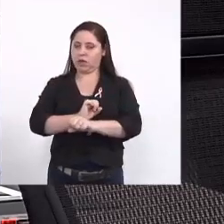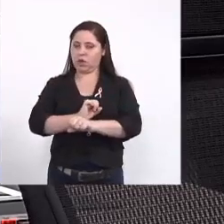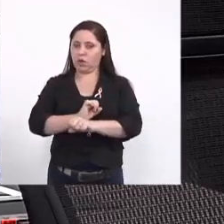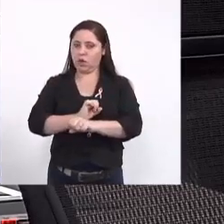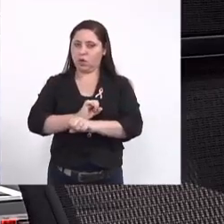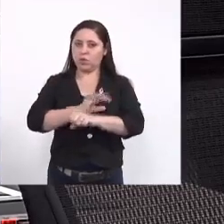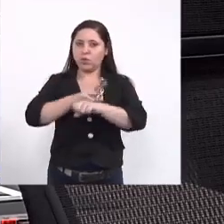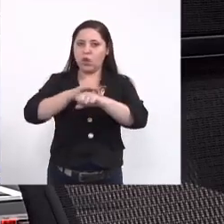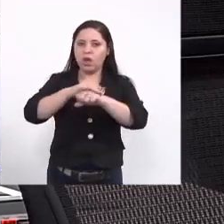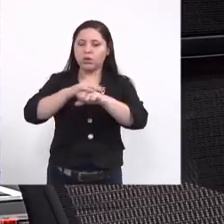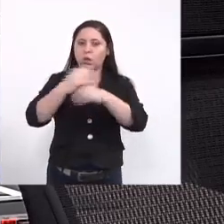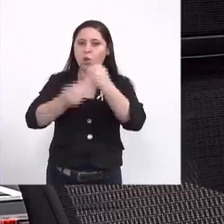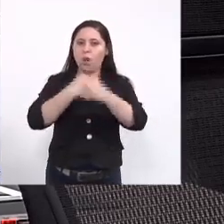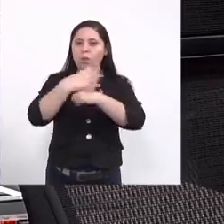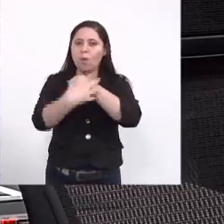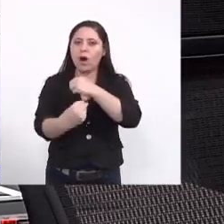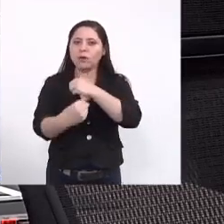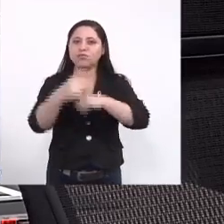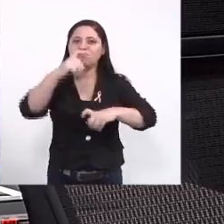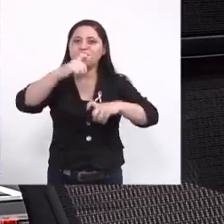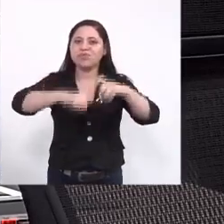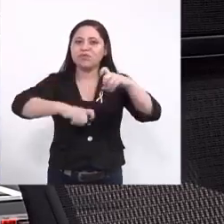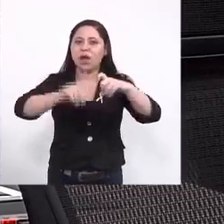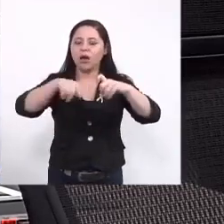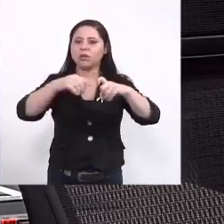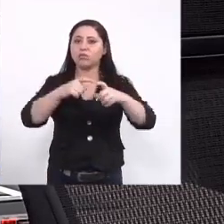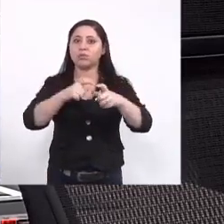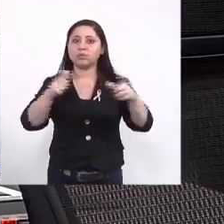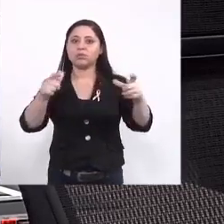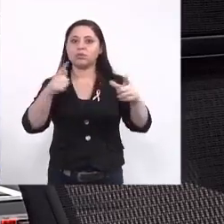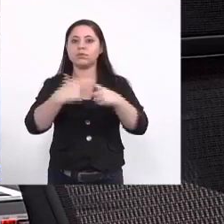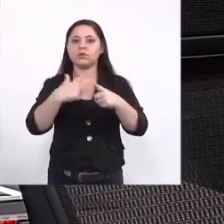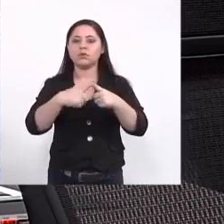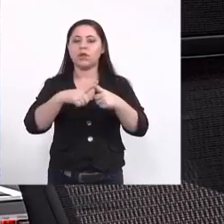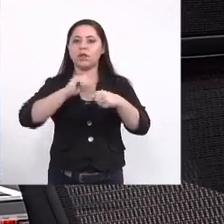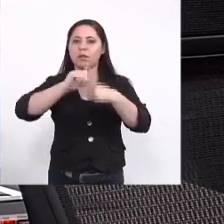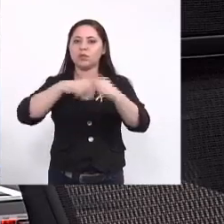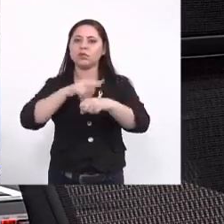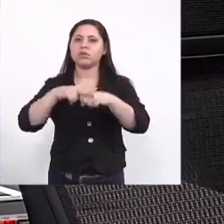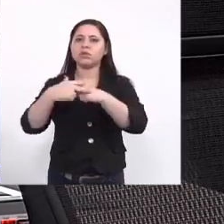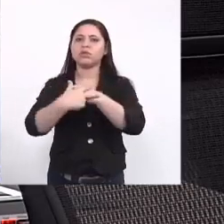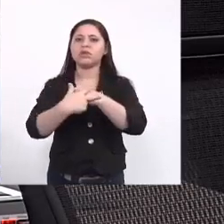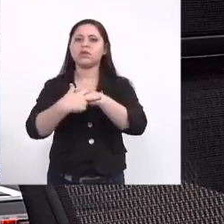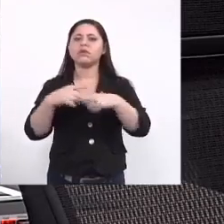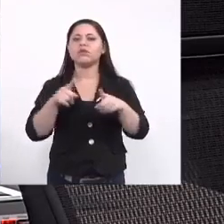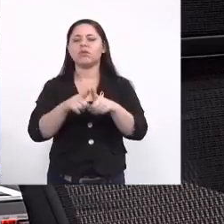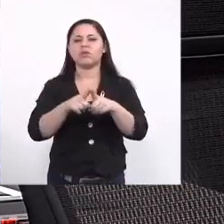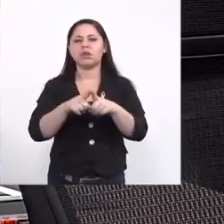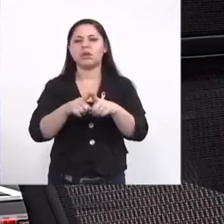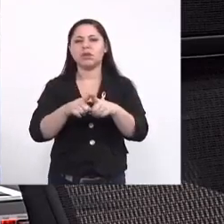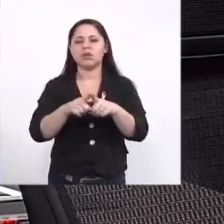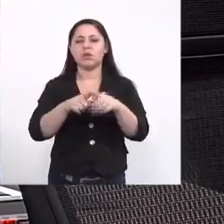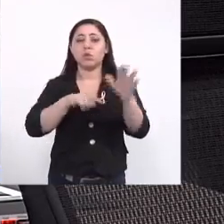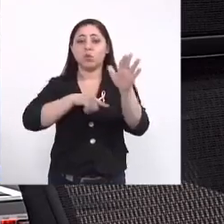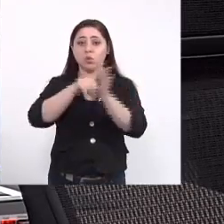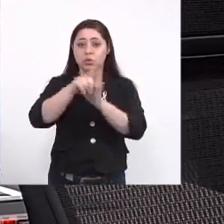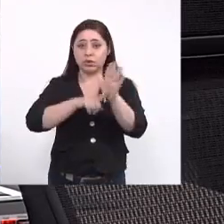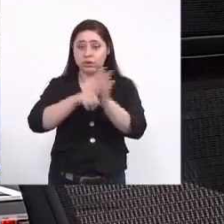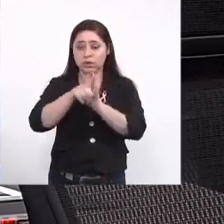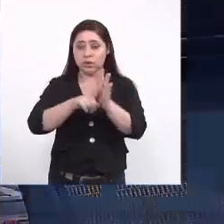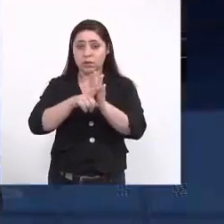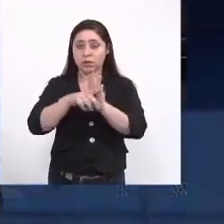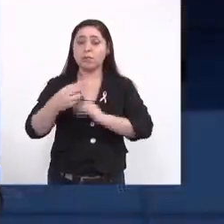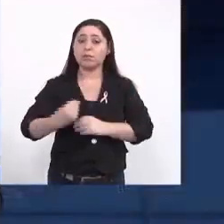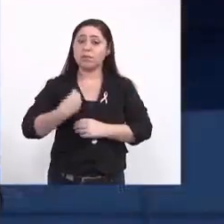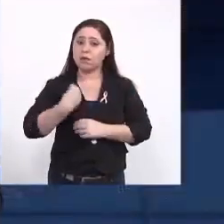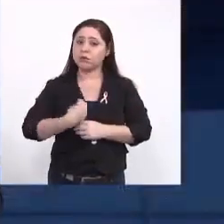transmissível mas aumentou muito o número devido à zika e aí você perguntou se o exame se ele faz